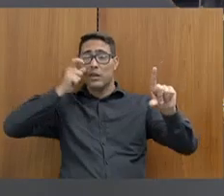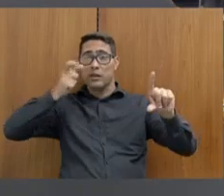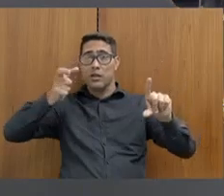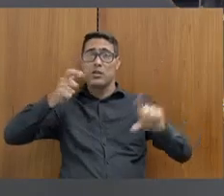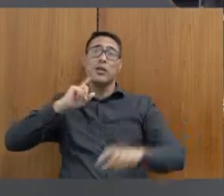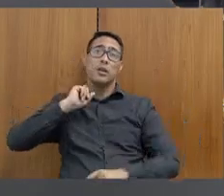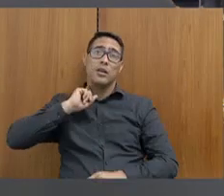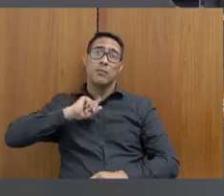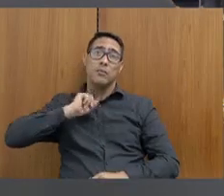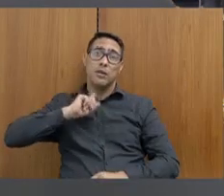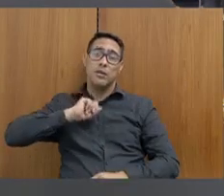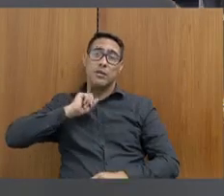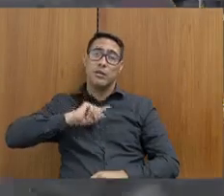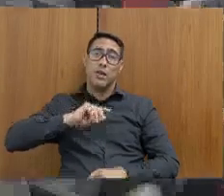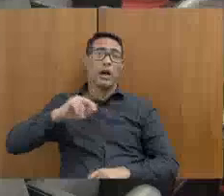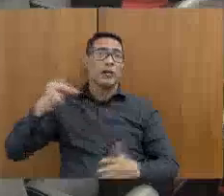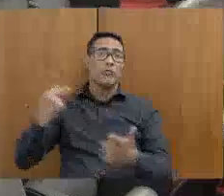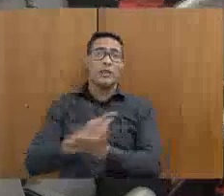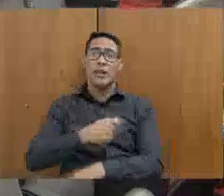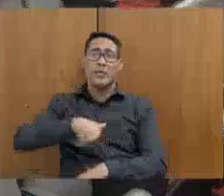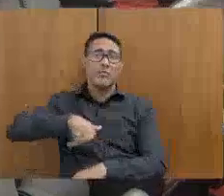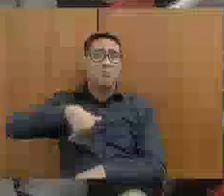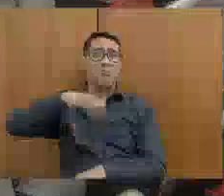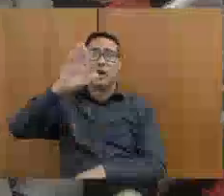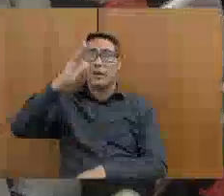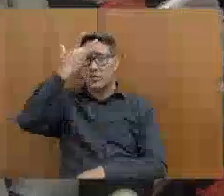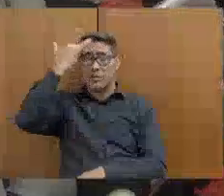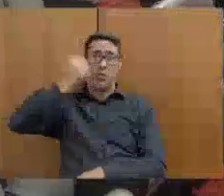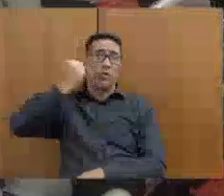lidera o ranking de feminicídios no país.